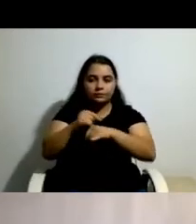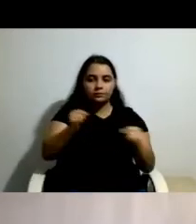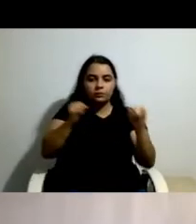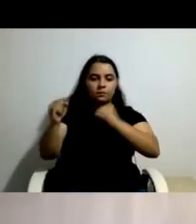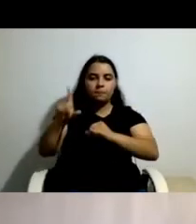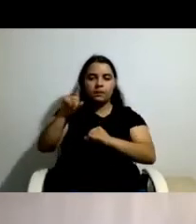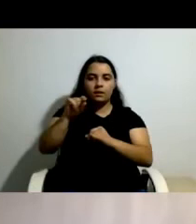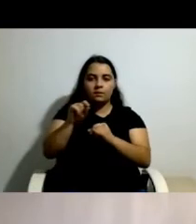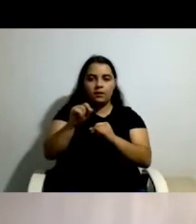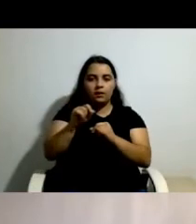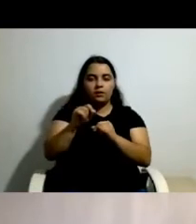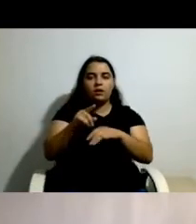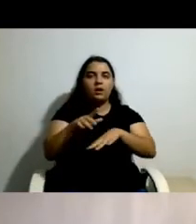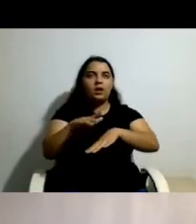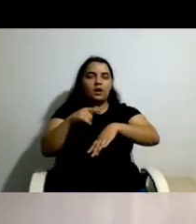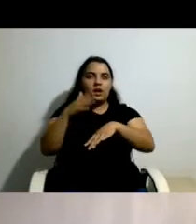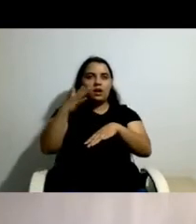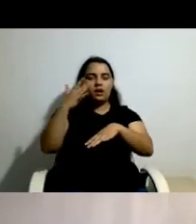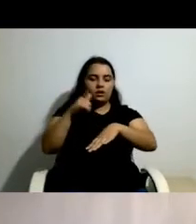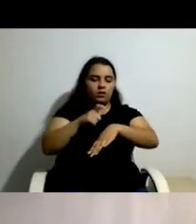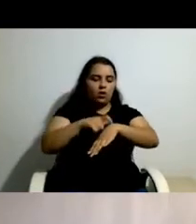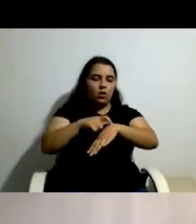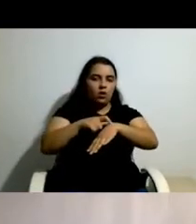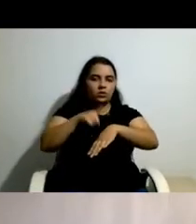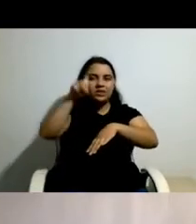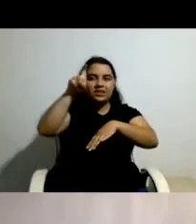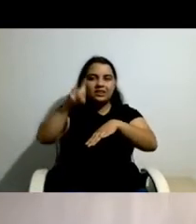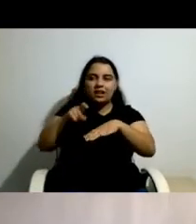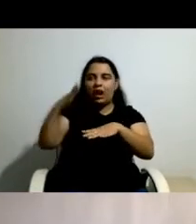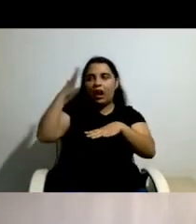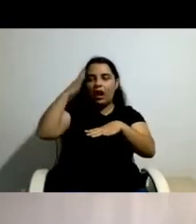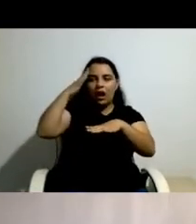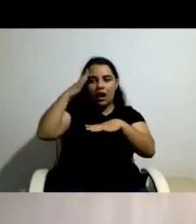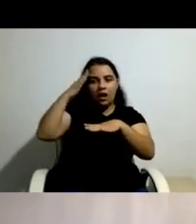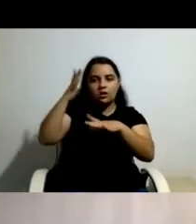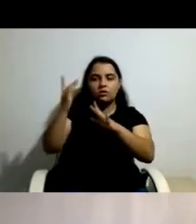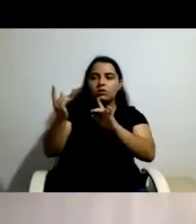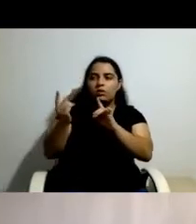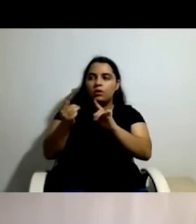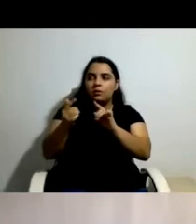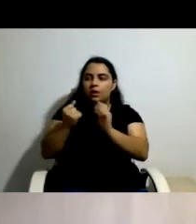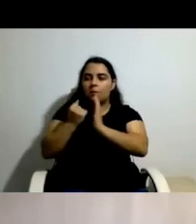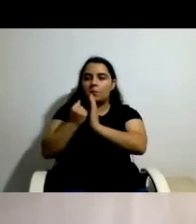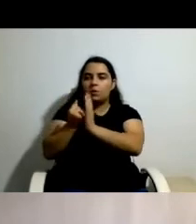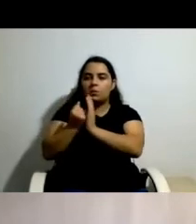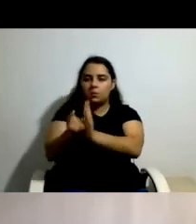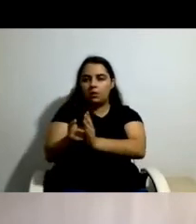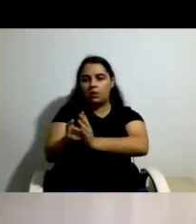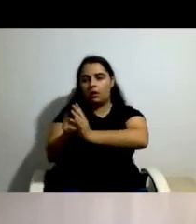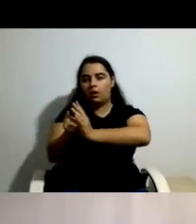uma subavaliação do número de horas diárias de AP que seriam necessárias para fazer face à autonomização da morada de residência,